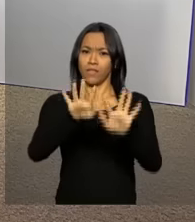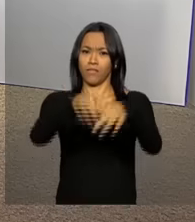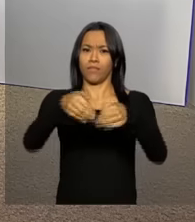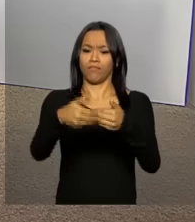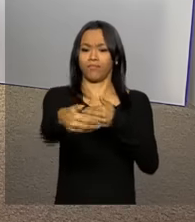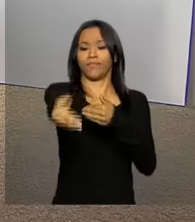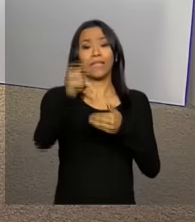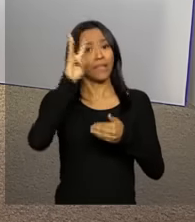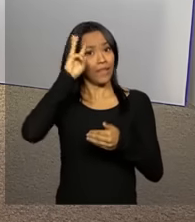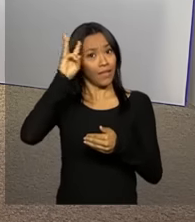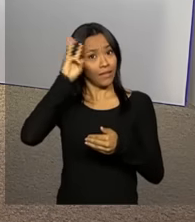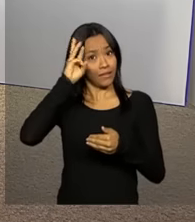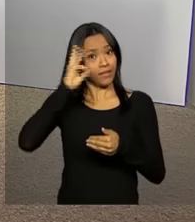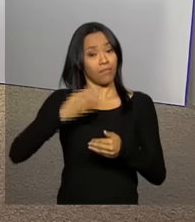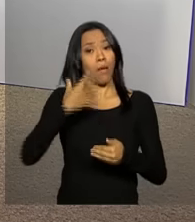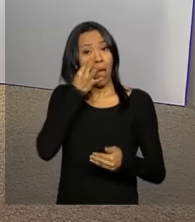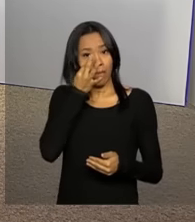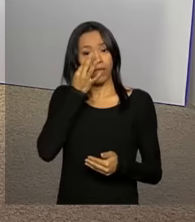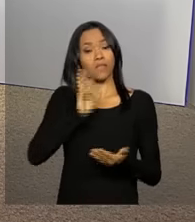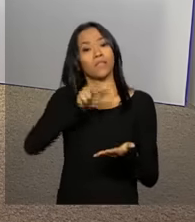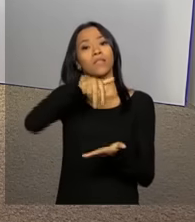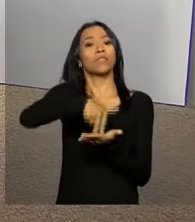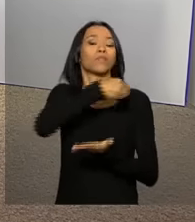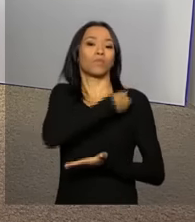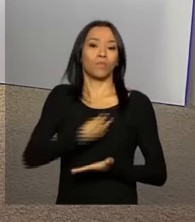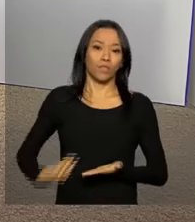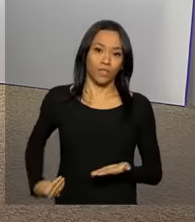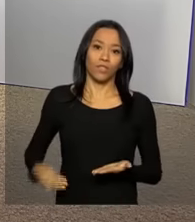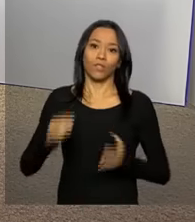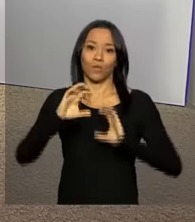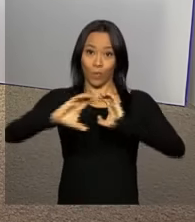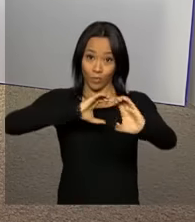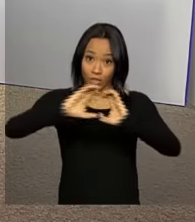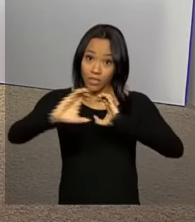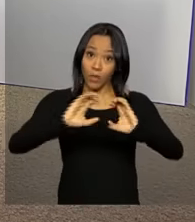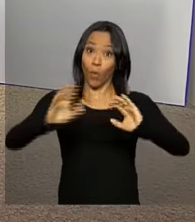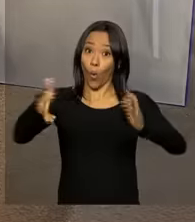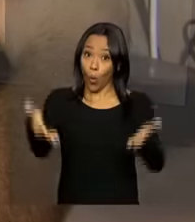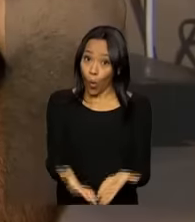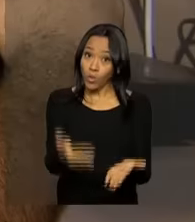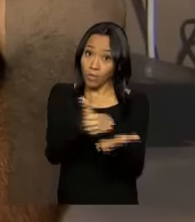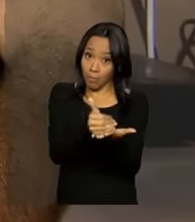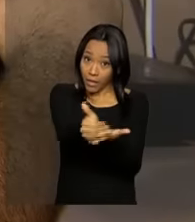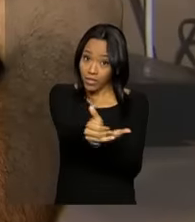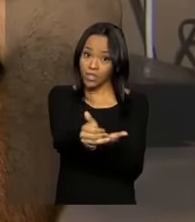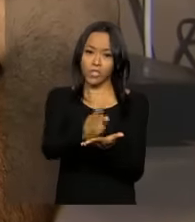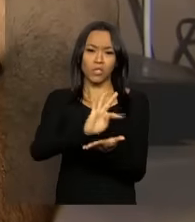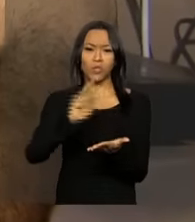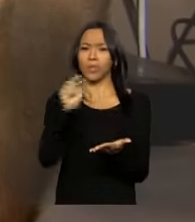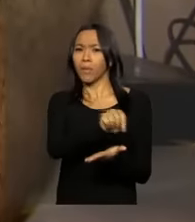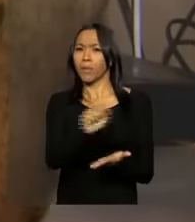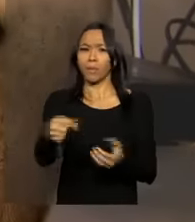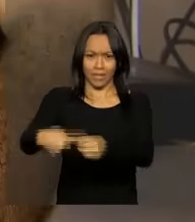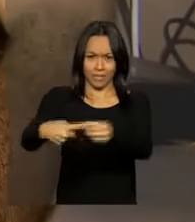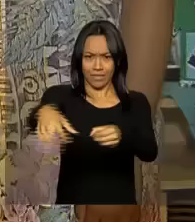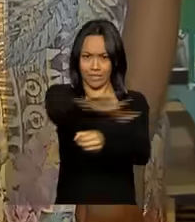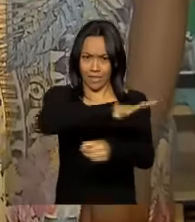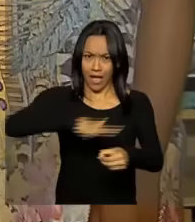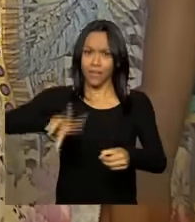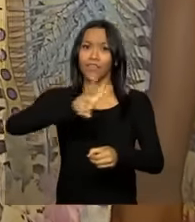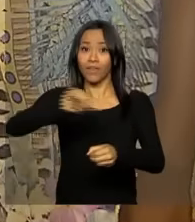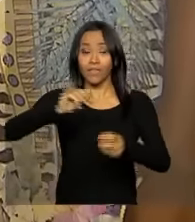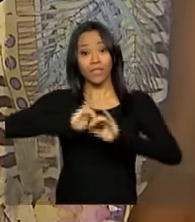durante uma cerimônia com a presença do ministro das Comunicações. A partir de hoje, toda a programação de TV no município será